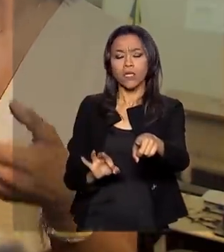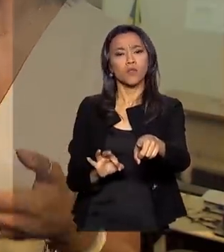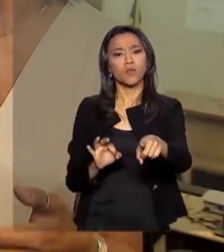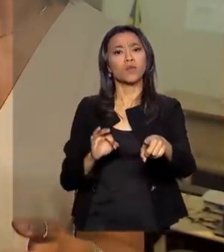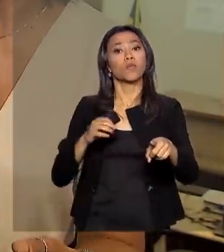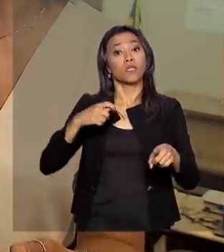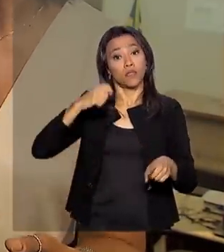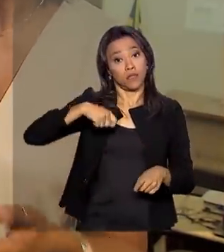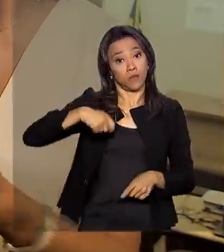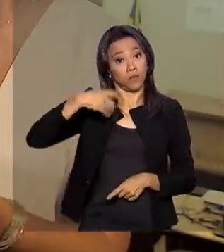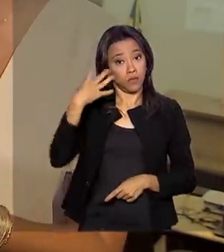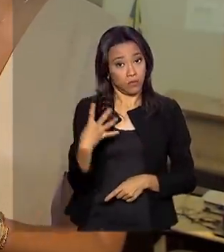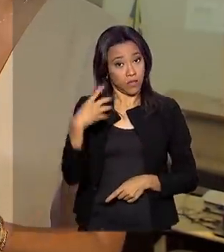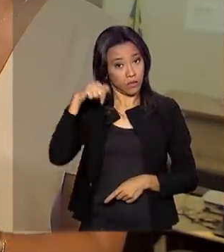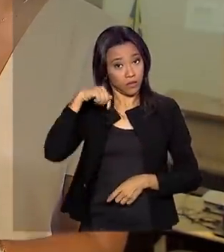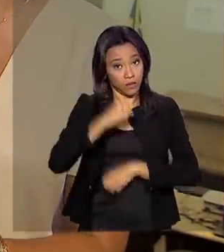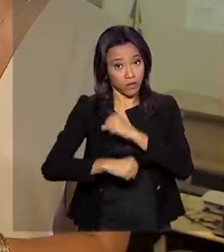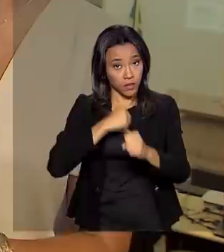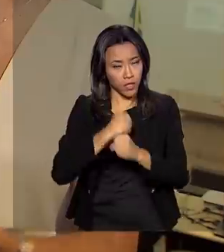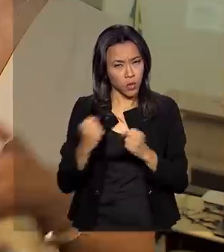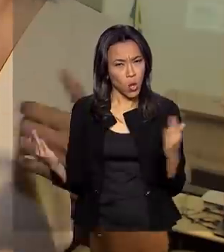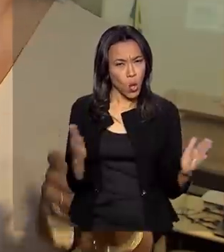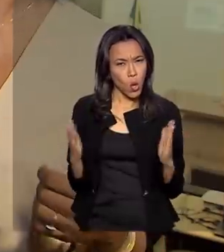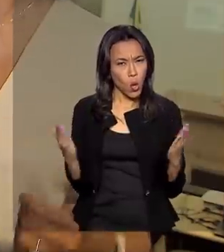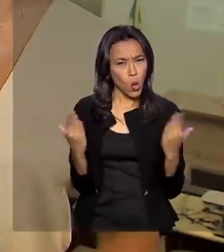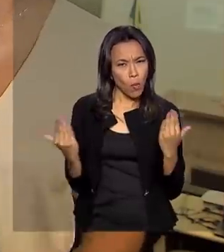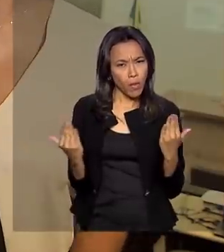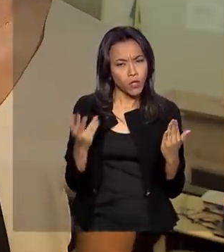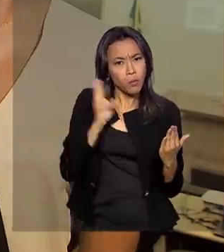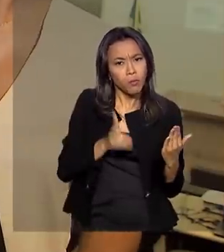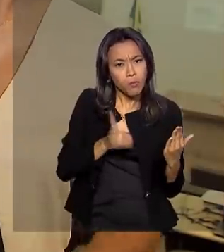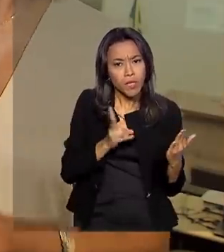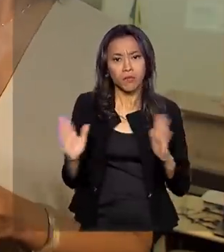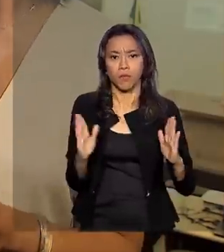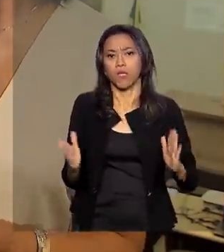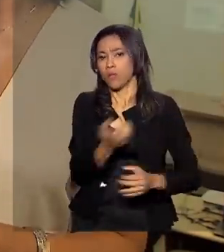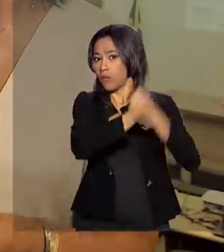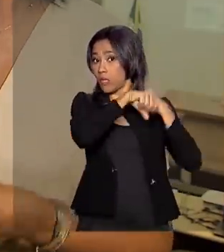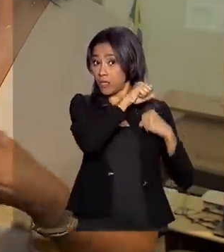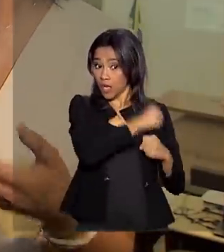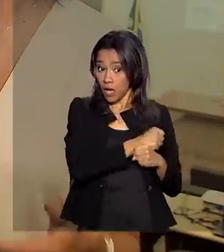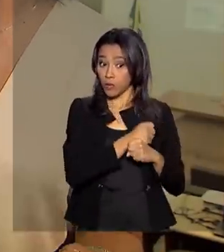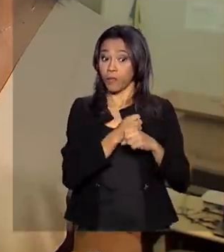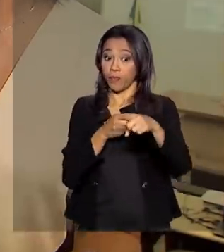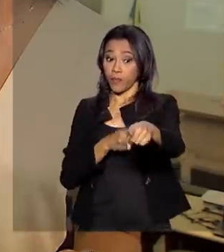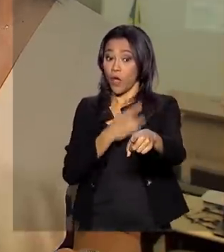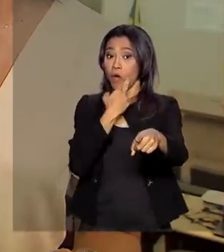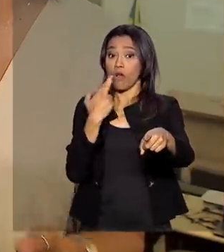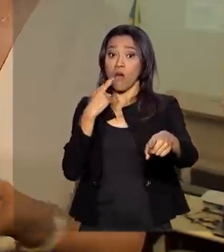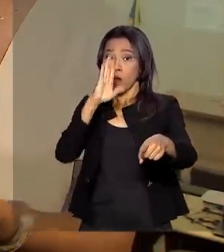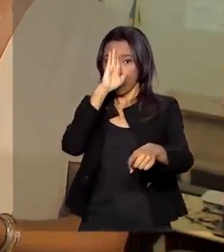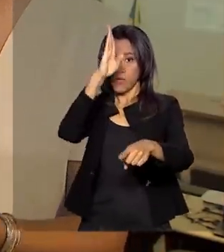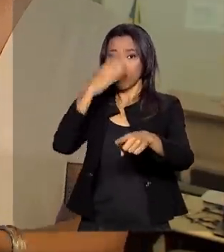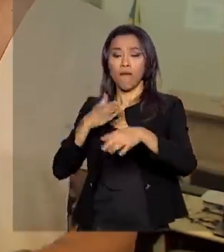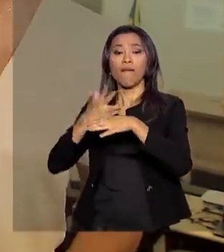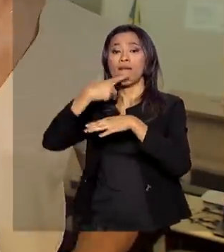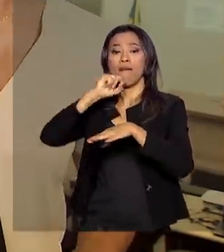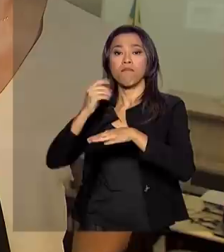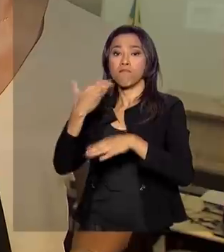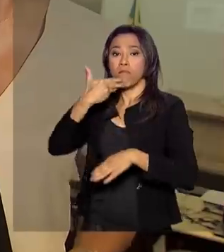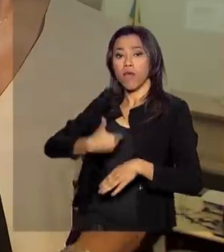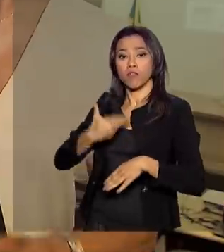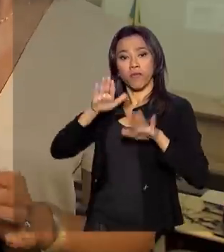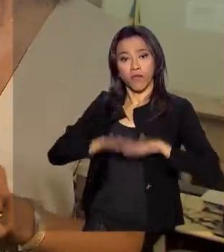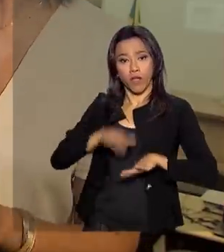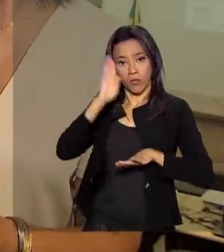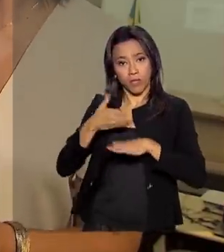quadrimestre do ano, em relação ao mesmo período do ano passado. Roraima é o principal destino de quem solicita refúgio no